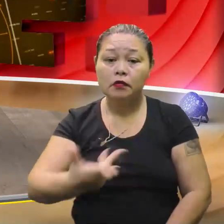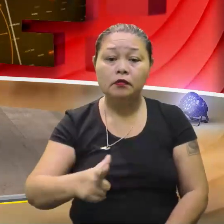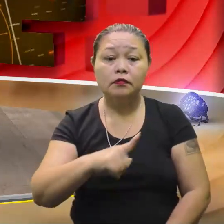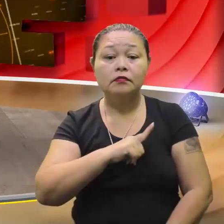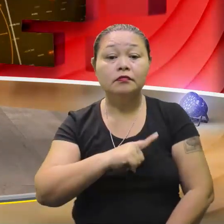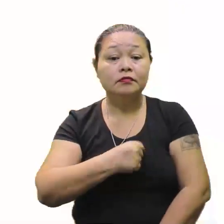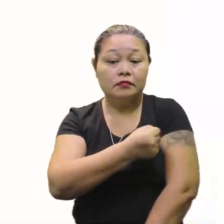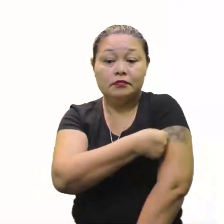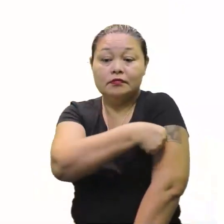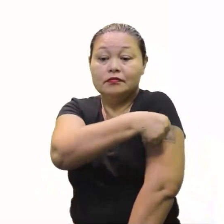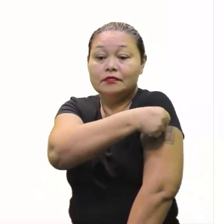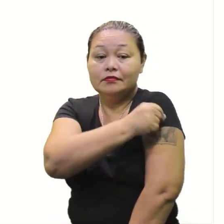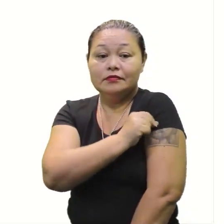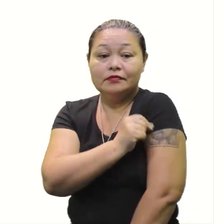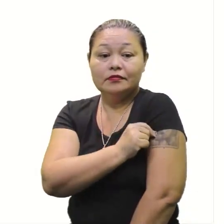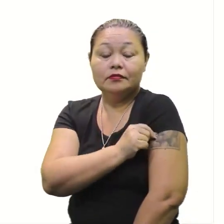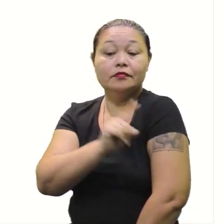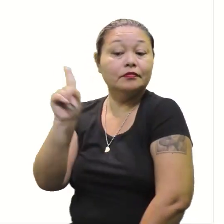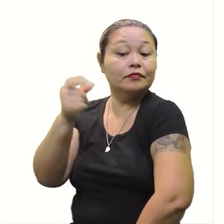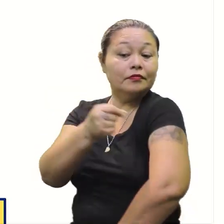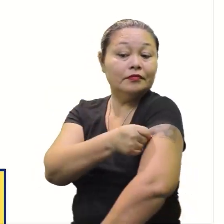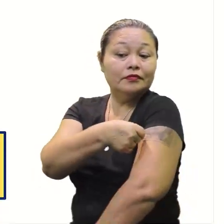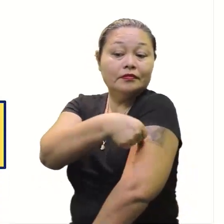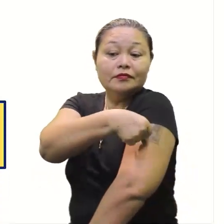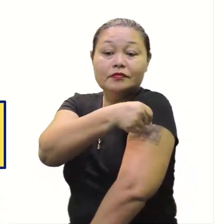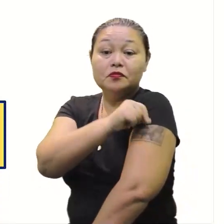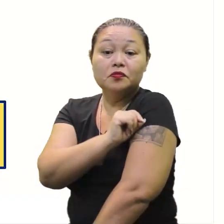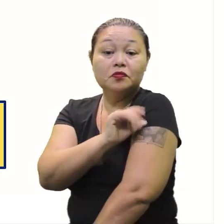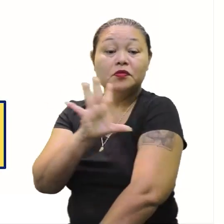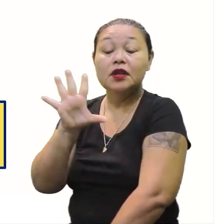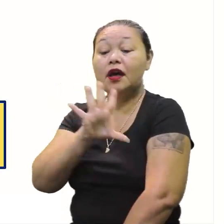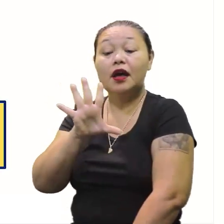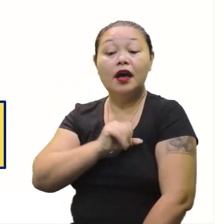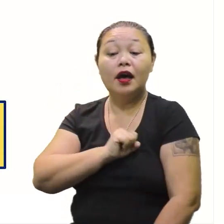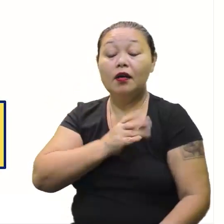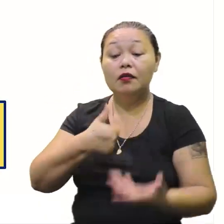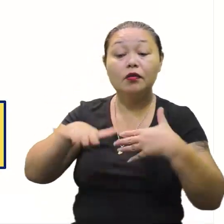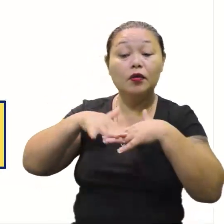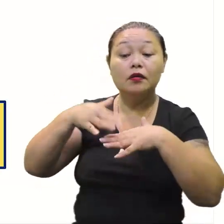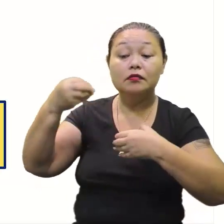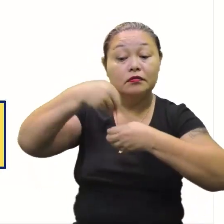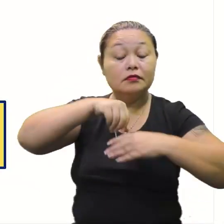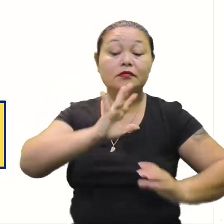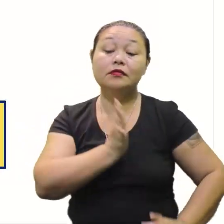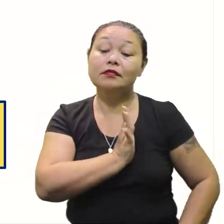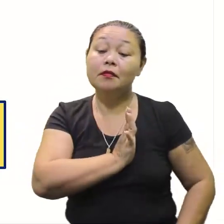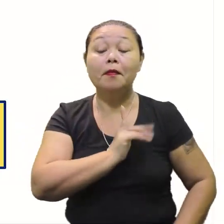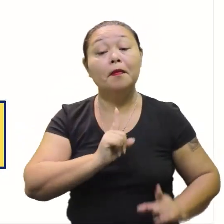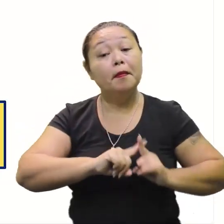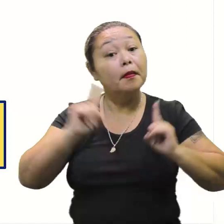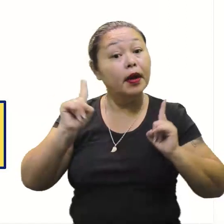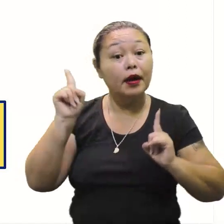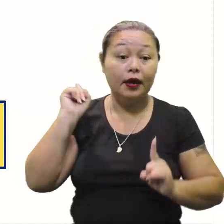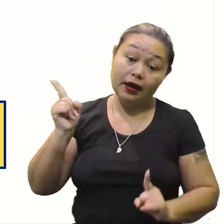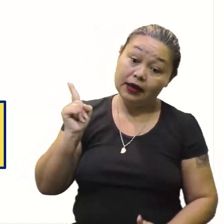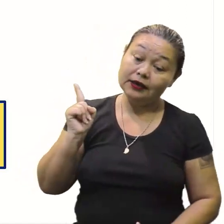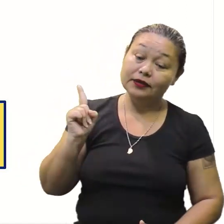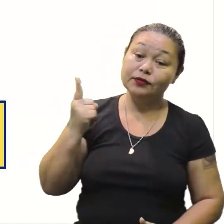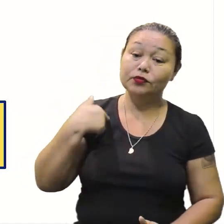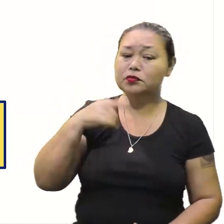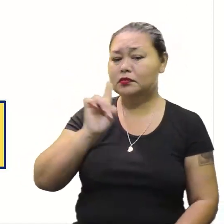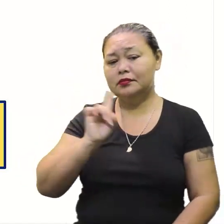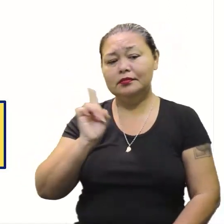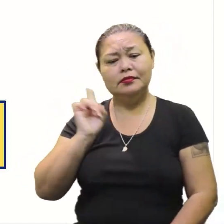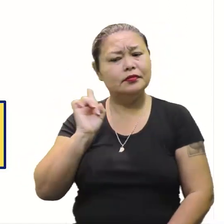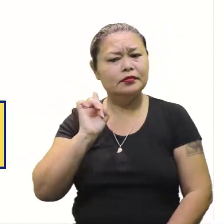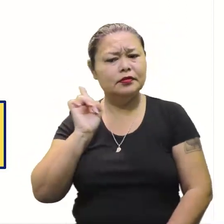fazer essa tatuagem? Gente, olha, eu vou ser bem sincera. Eu amo a matemática, tá dentro do meu coração. Mas essa aí, eu não